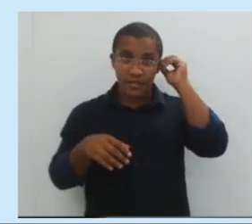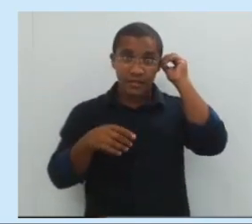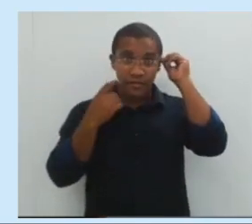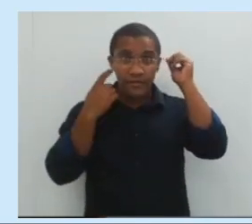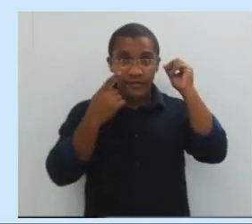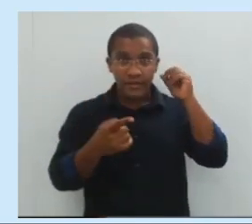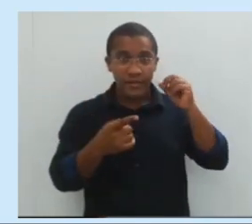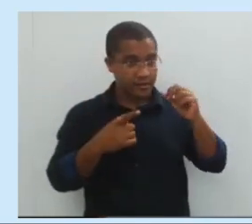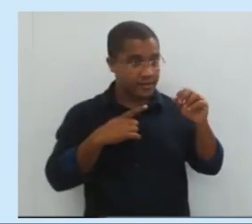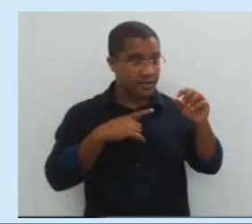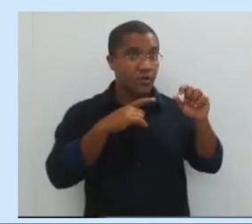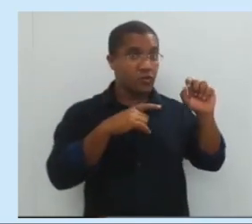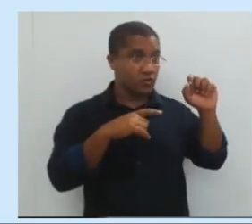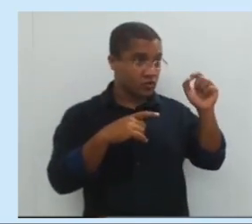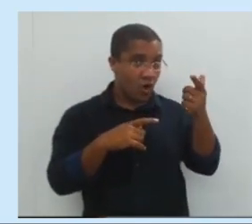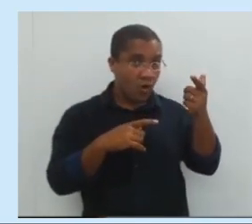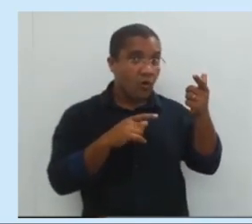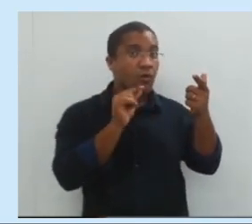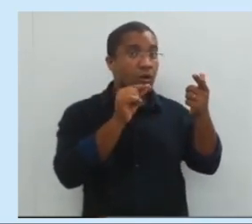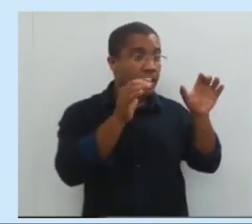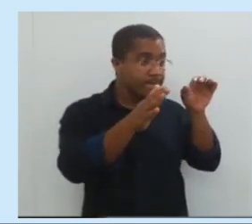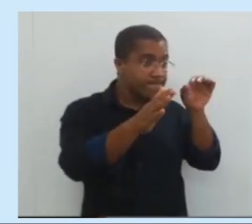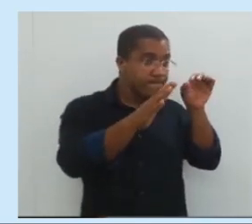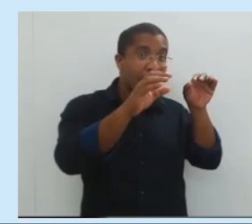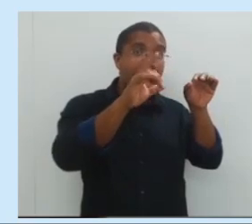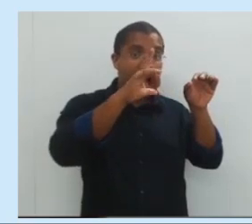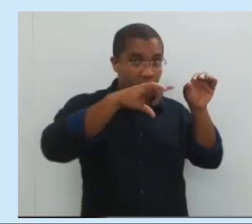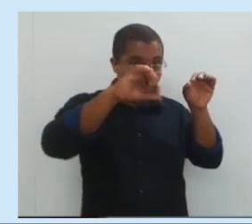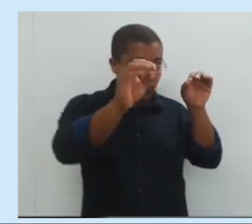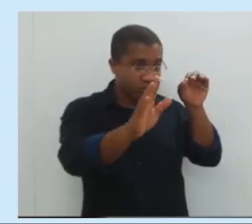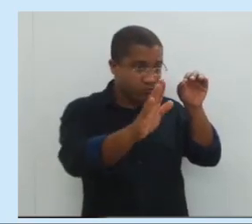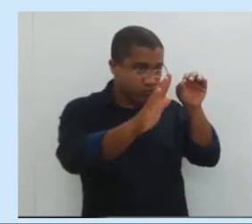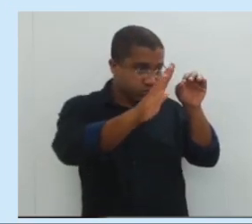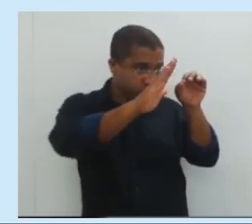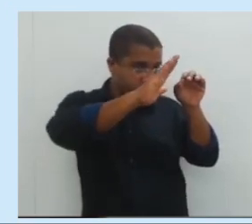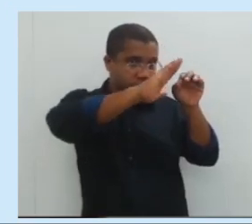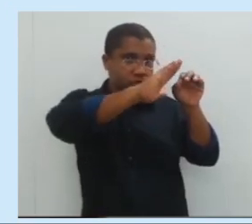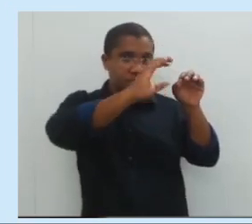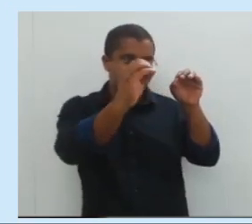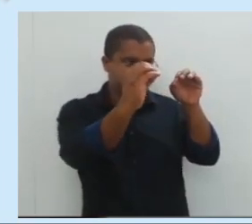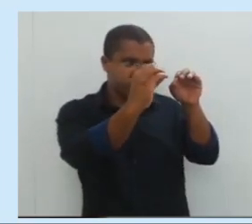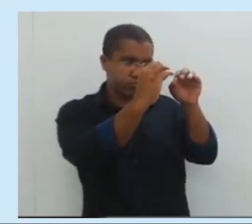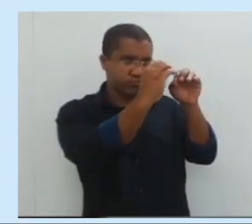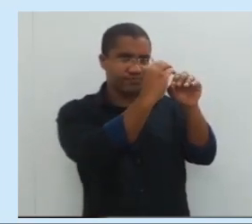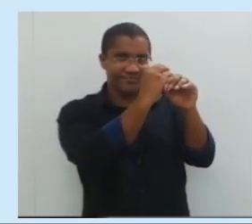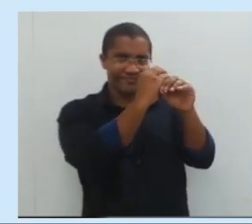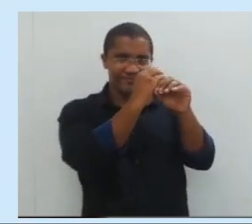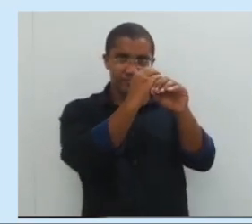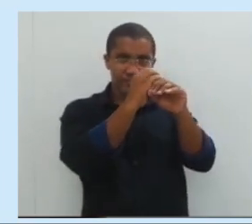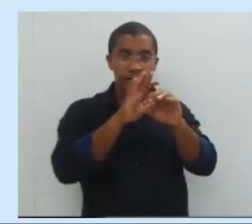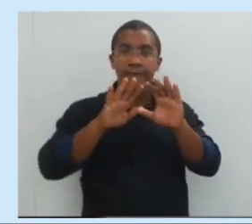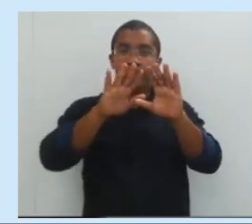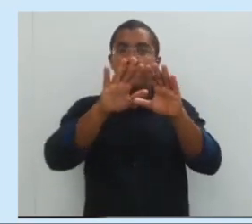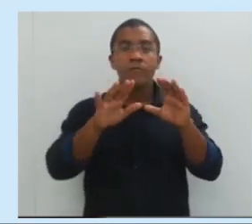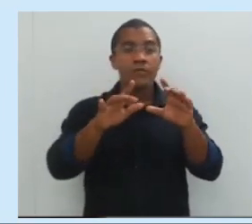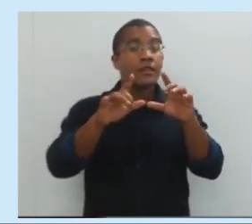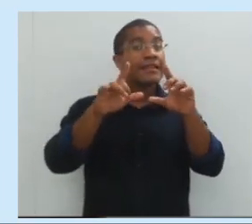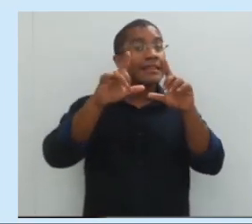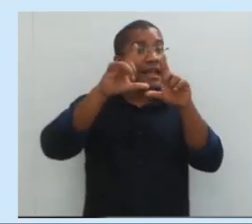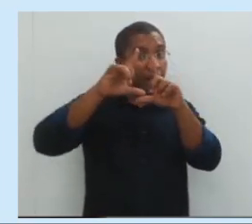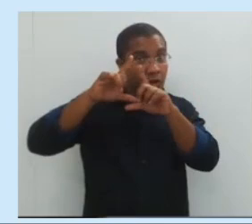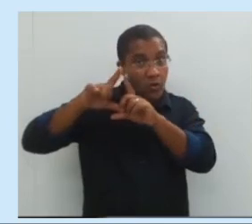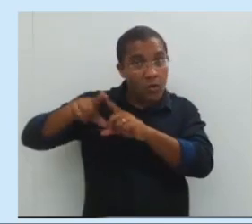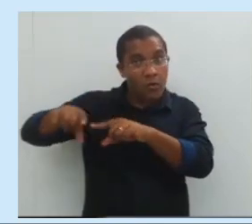solar. A Lua está entre o Sol e a Terra. Eclipse